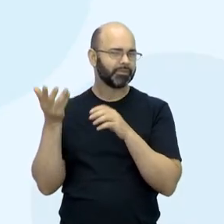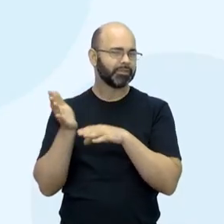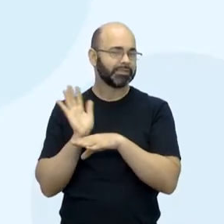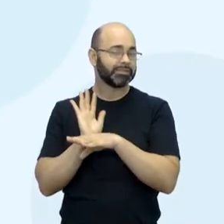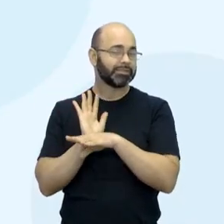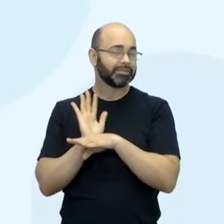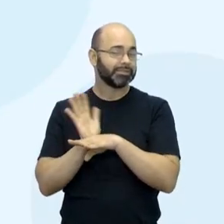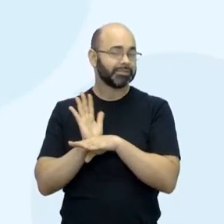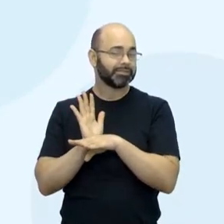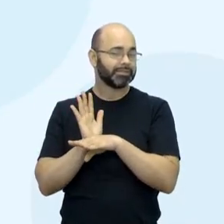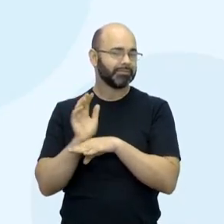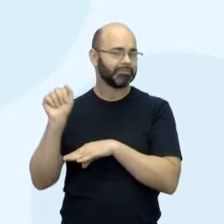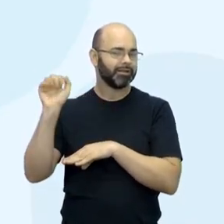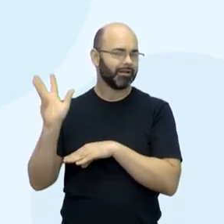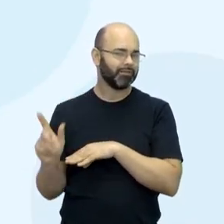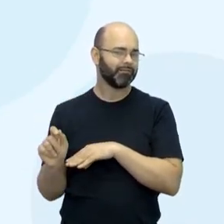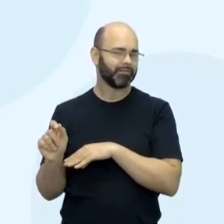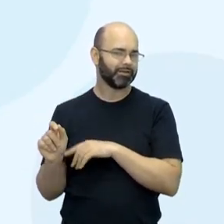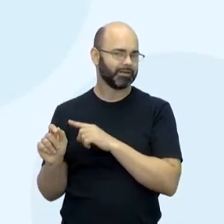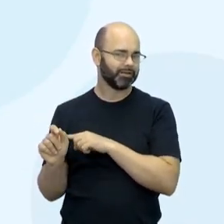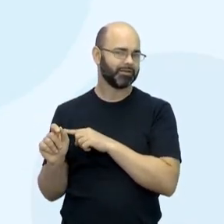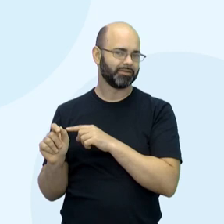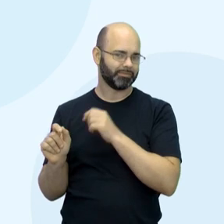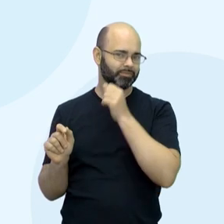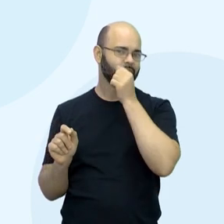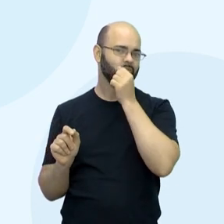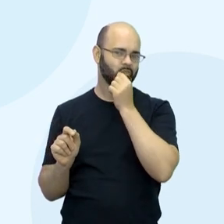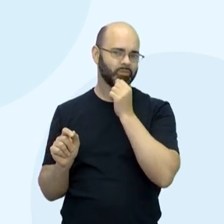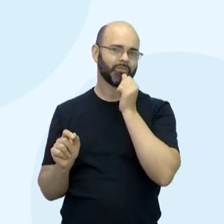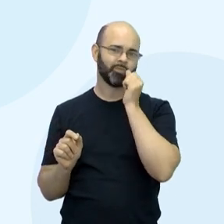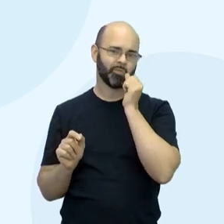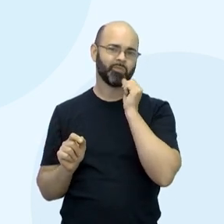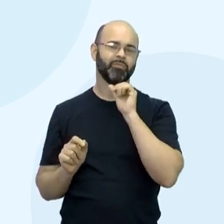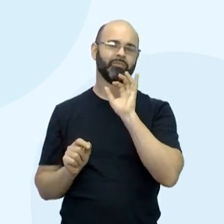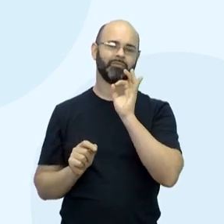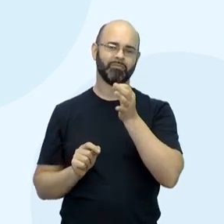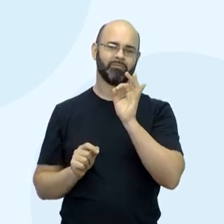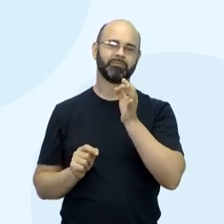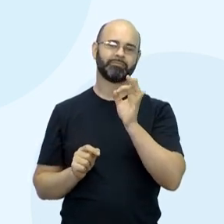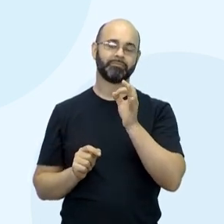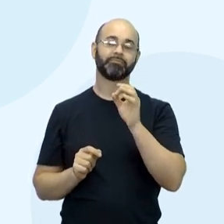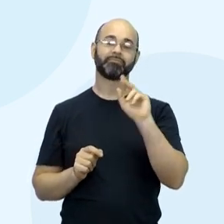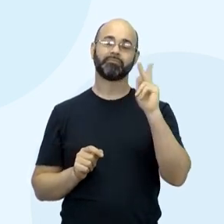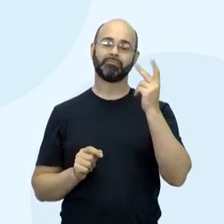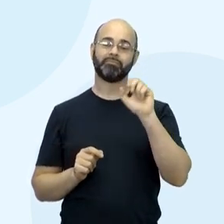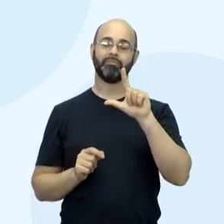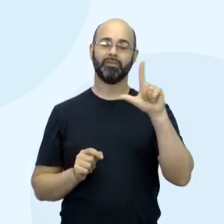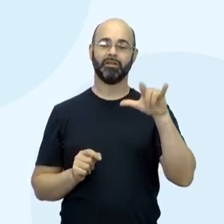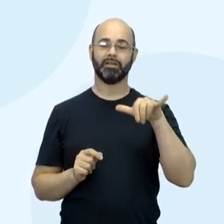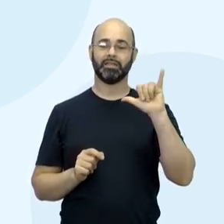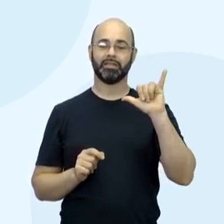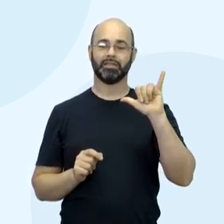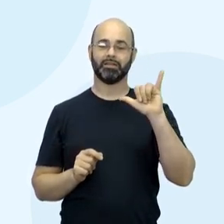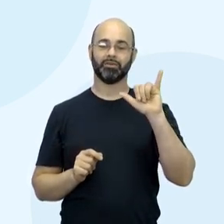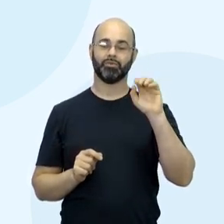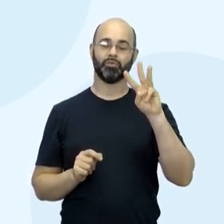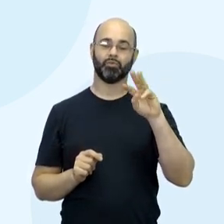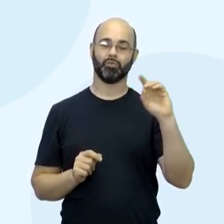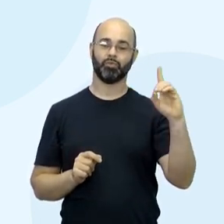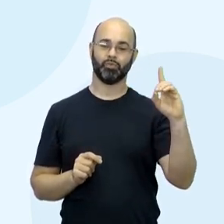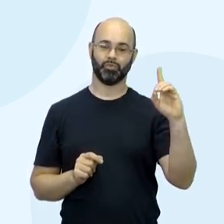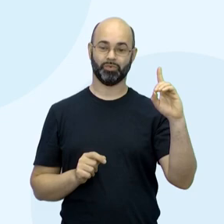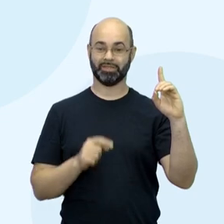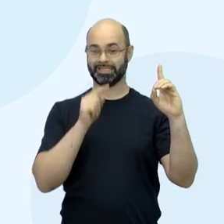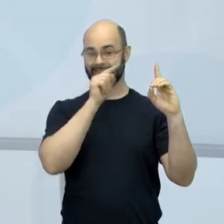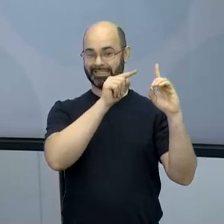africano. É muito legal que você citou filmes hollywoodianos. Exatamente. Hollywoodianos. Com a temática africana. É